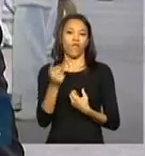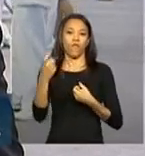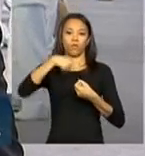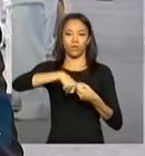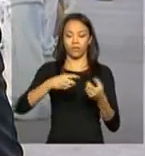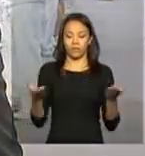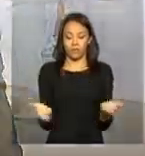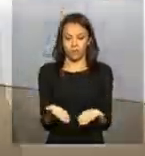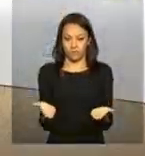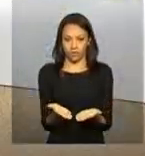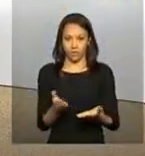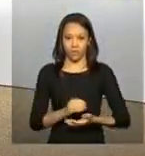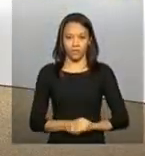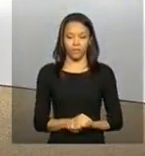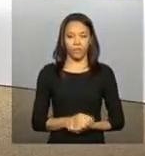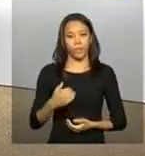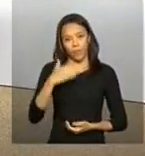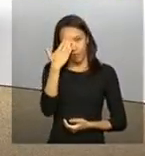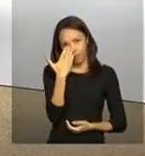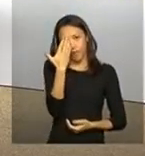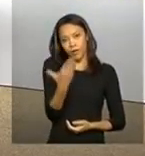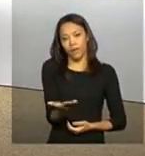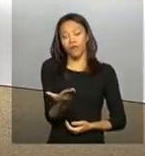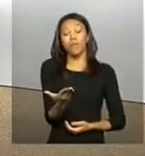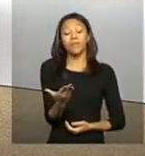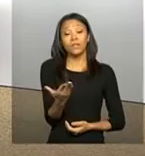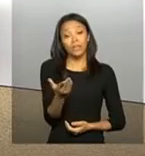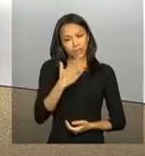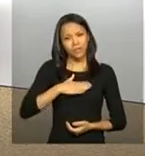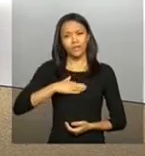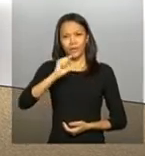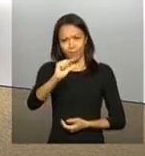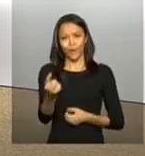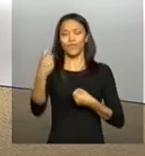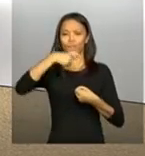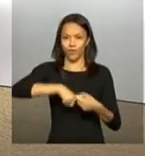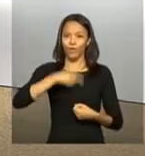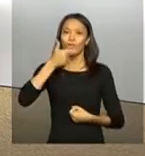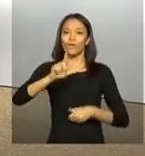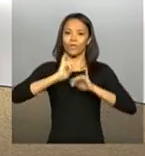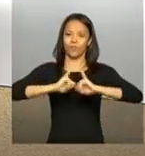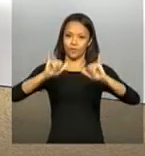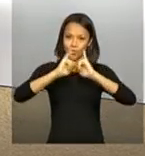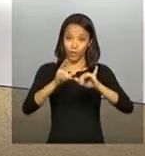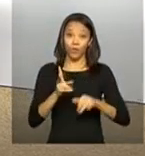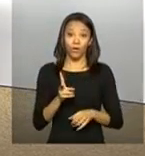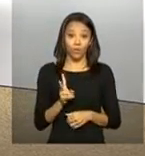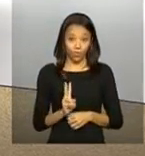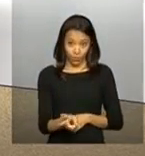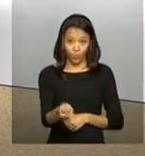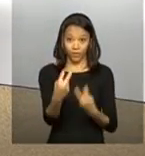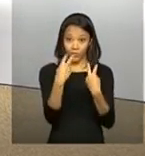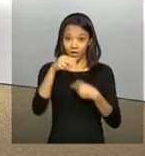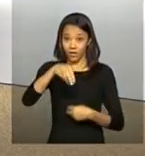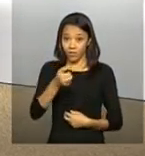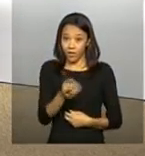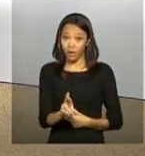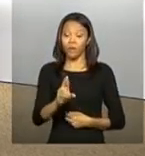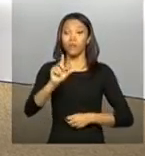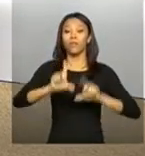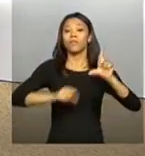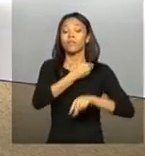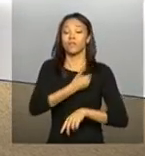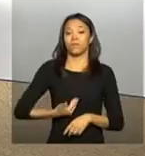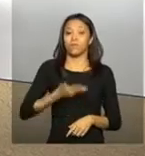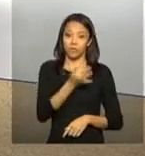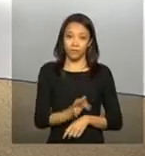estúdio, Daniele. Obrigada, Paulo. E daqui a pouco a gente volta com outras informações. Continue com a gente na NBR,